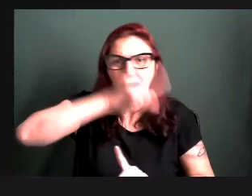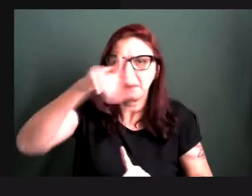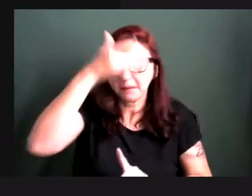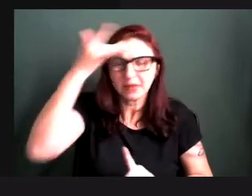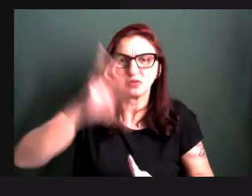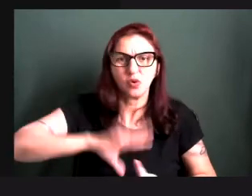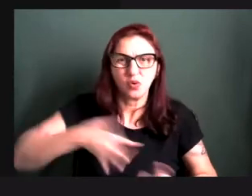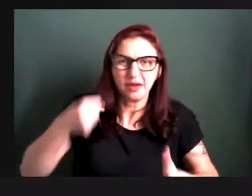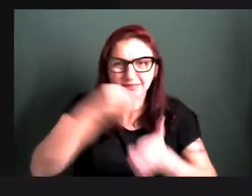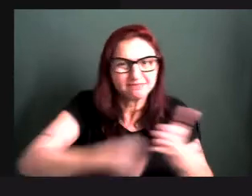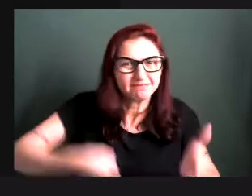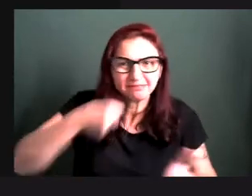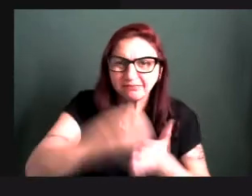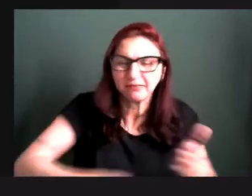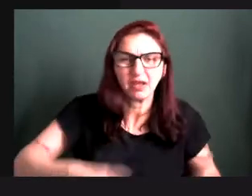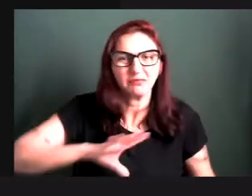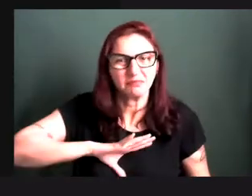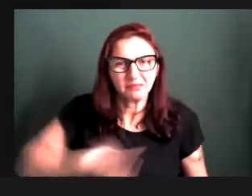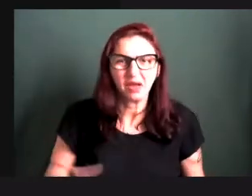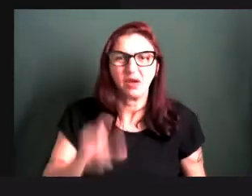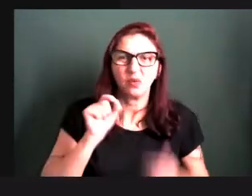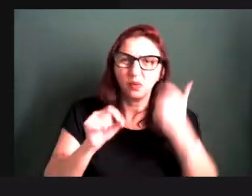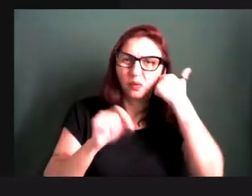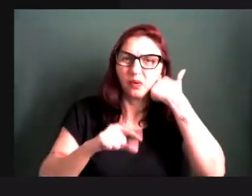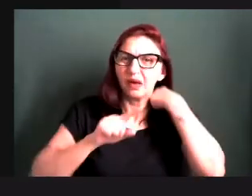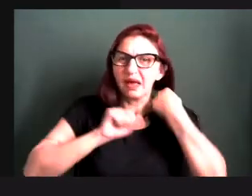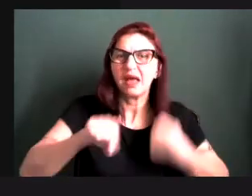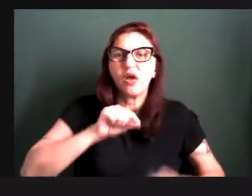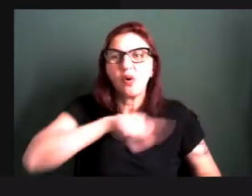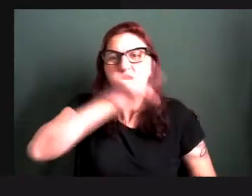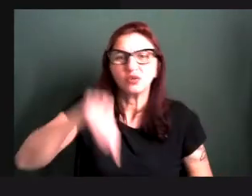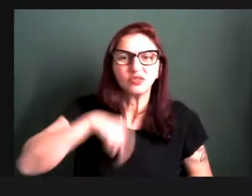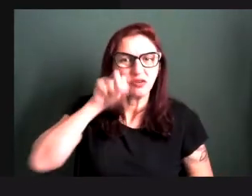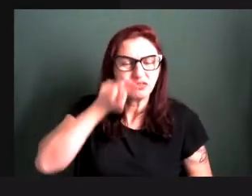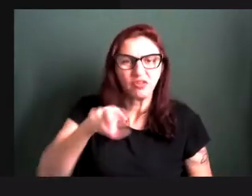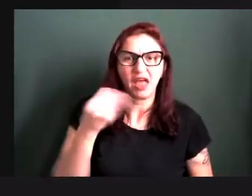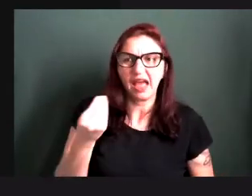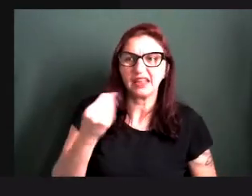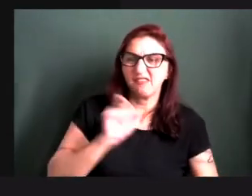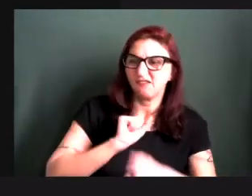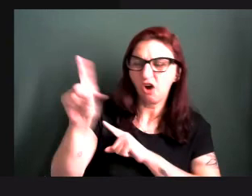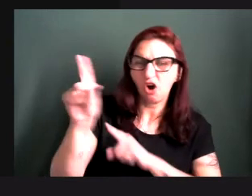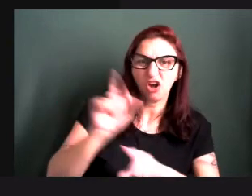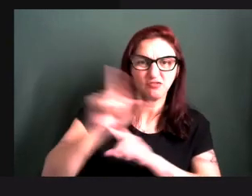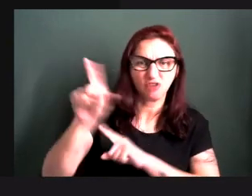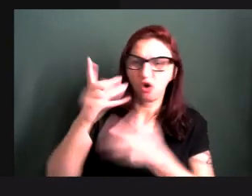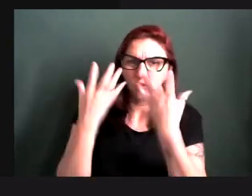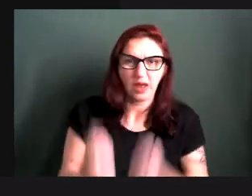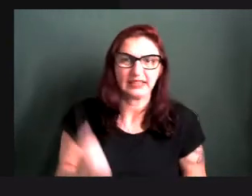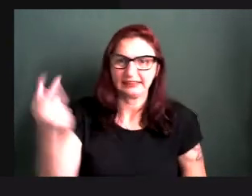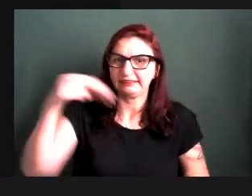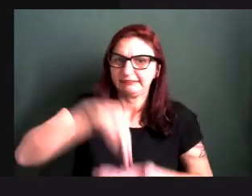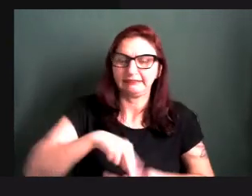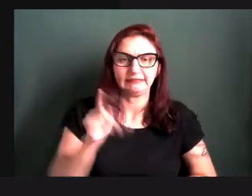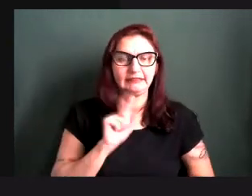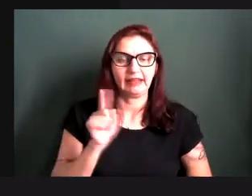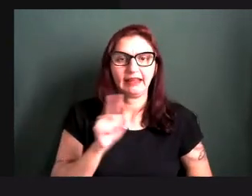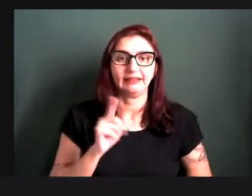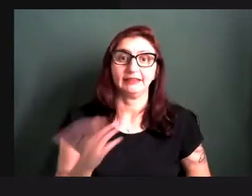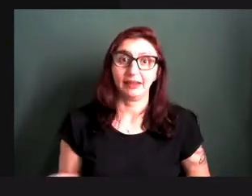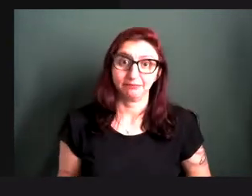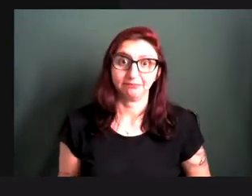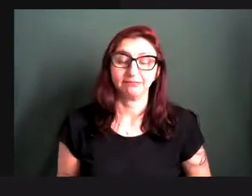que saem à luta e dão a cara tapa e gritam e fora você, você aqui não, e não desistem, é a coisa mais linda,